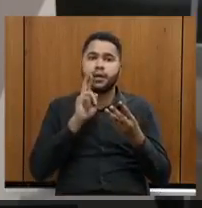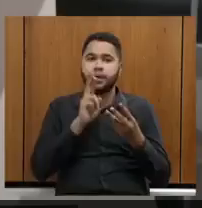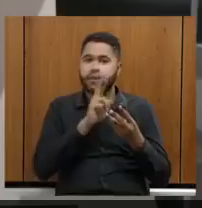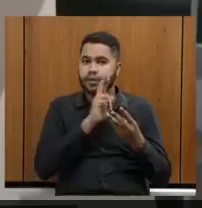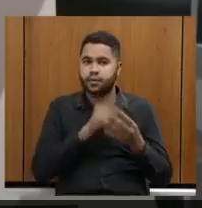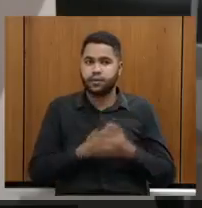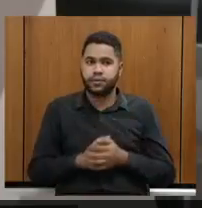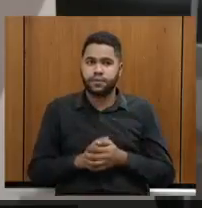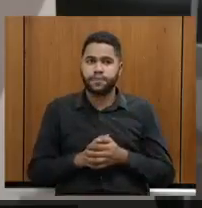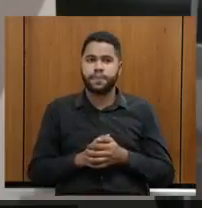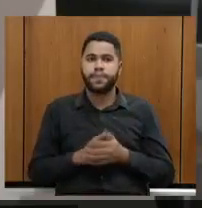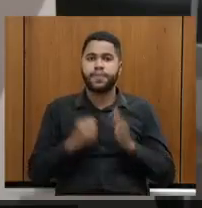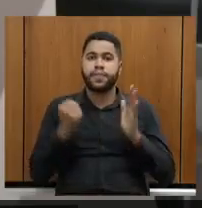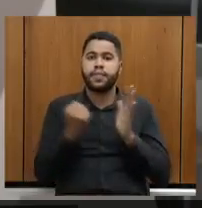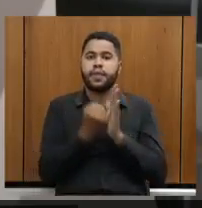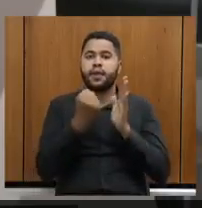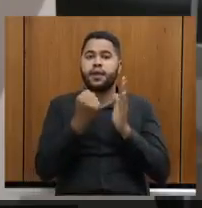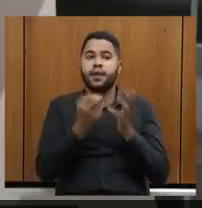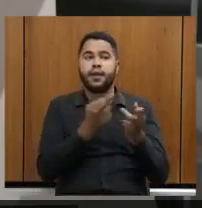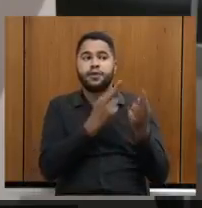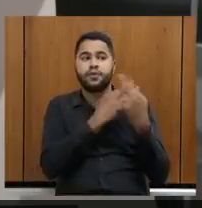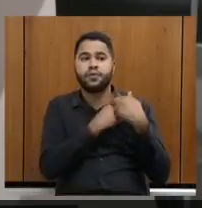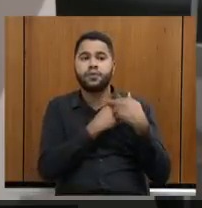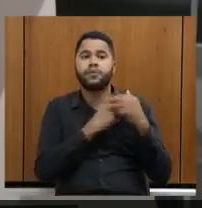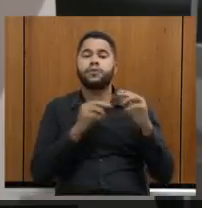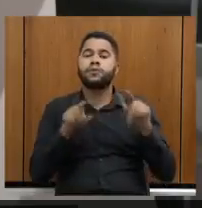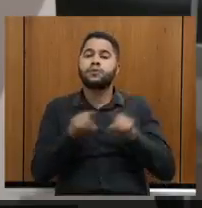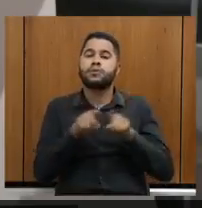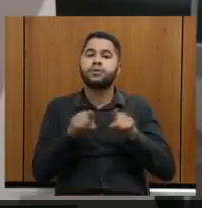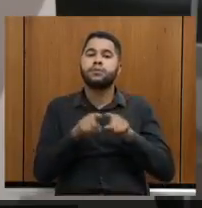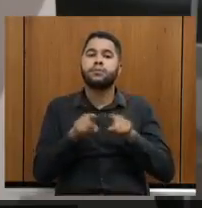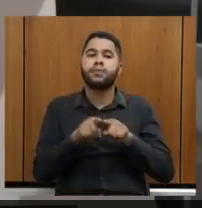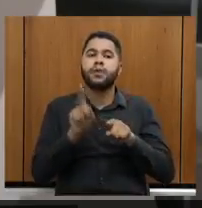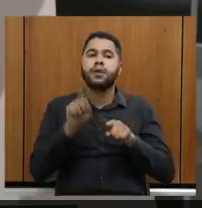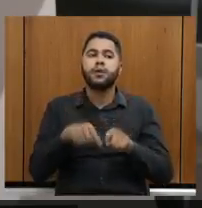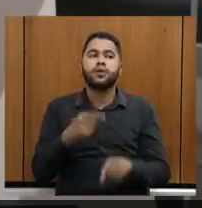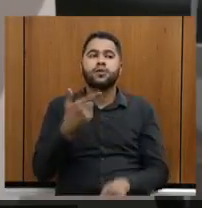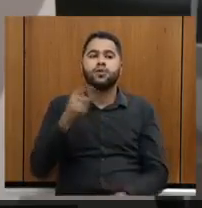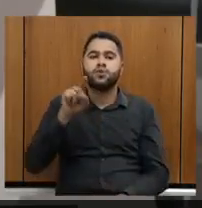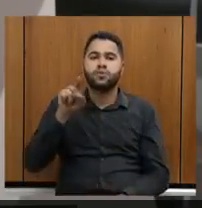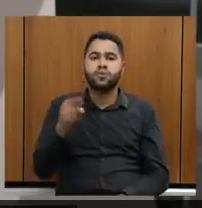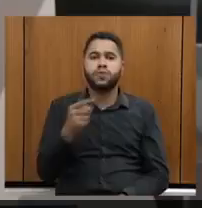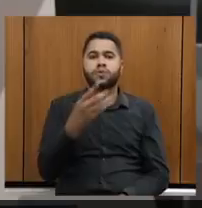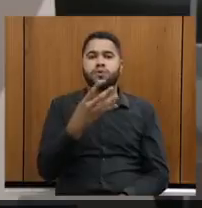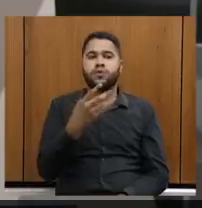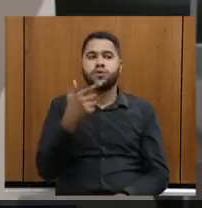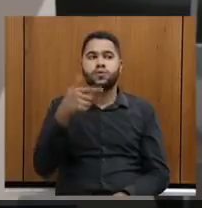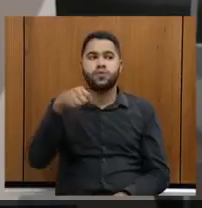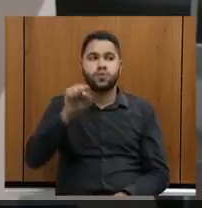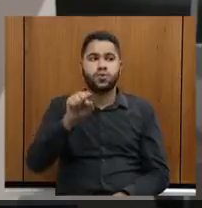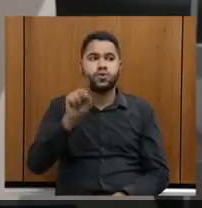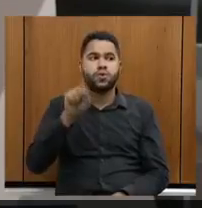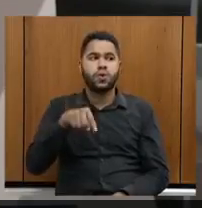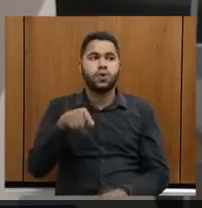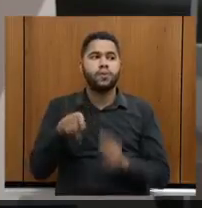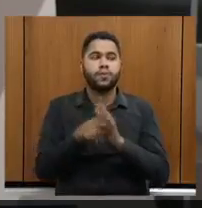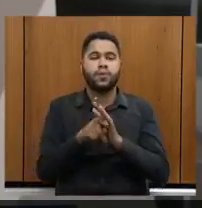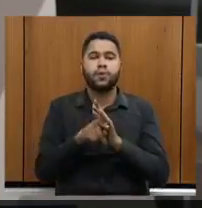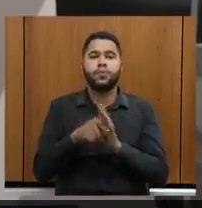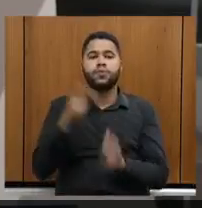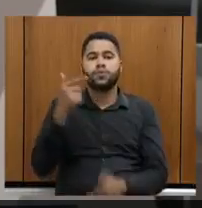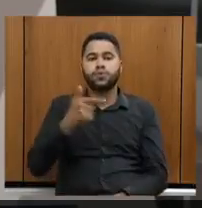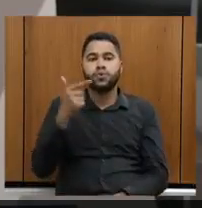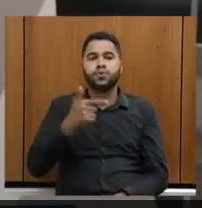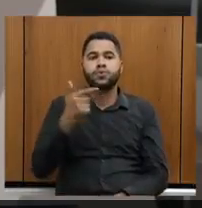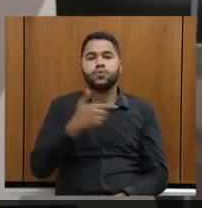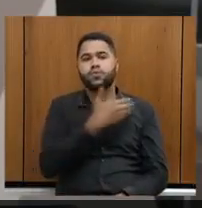Selo Turismo Responsável, Limpo e Seguro, foram 2.428 selos emitidos. Somos o segundo